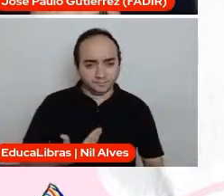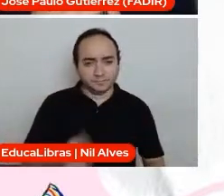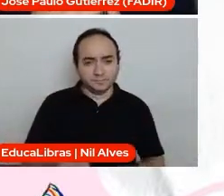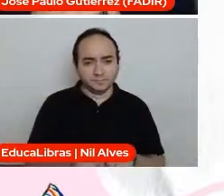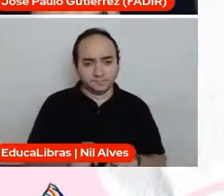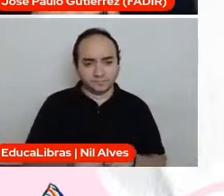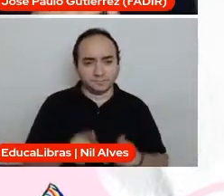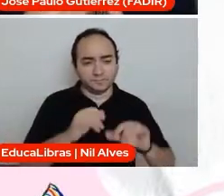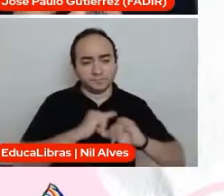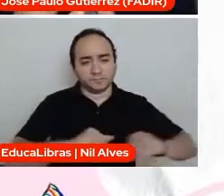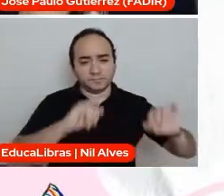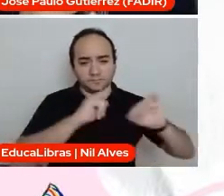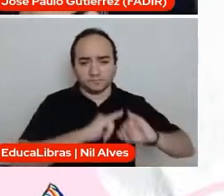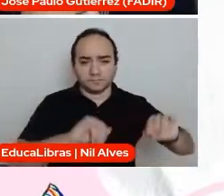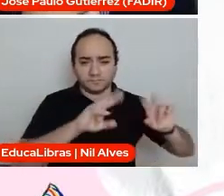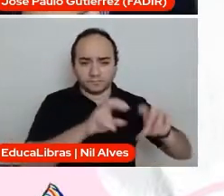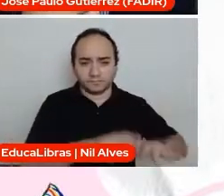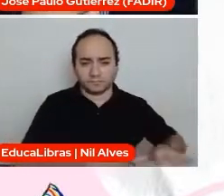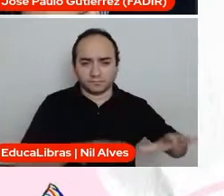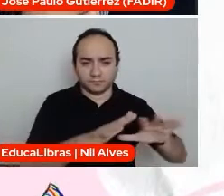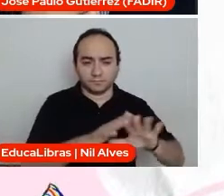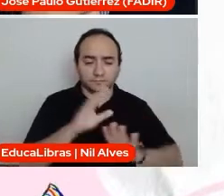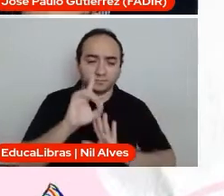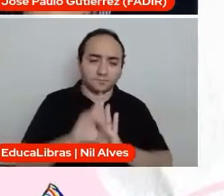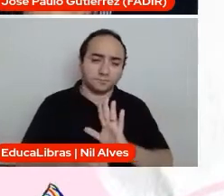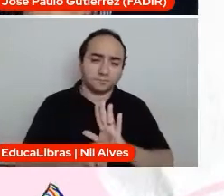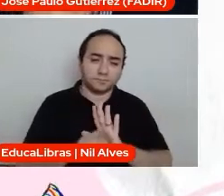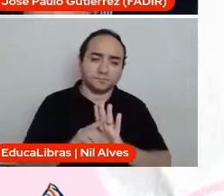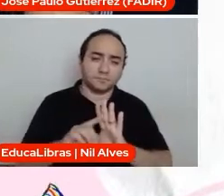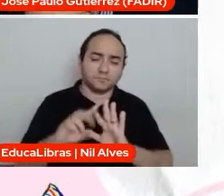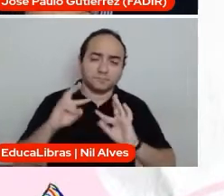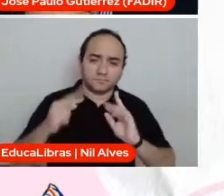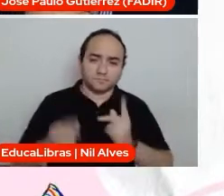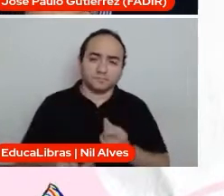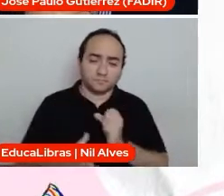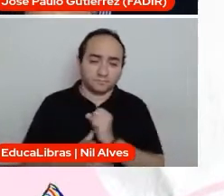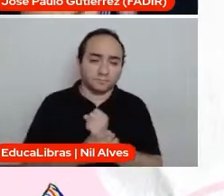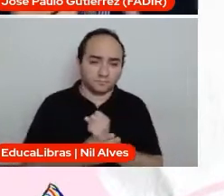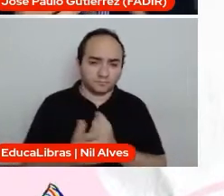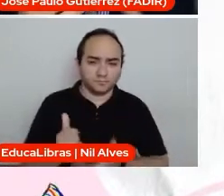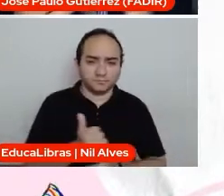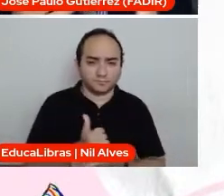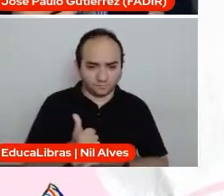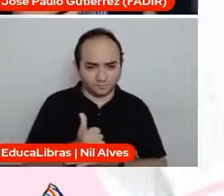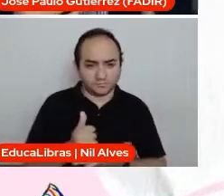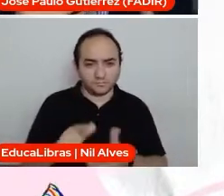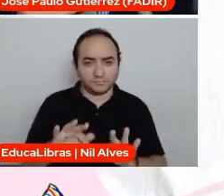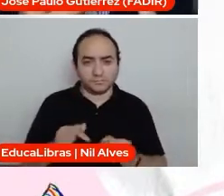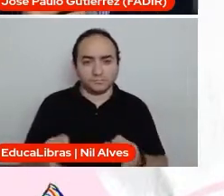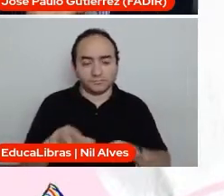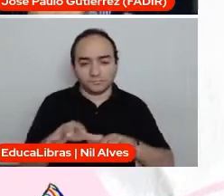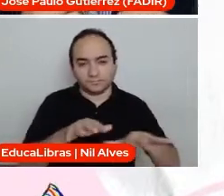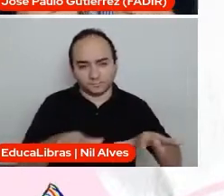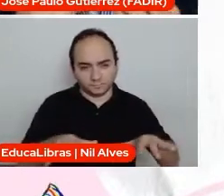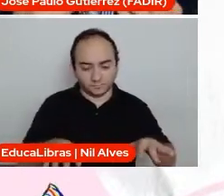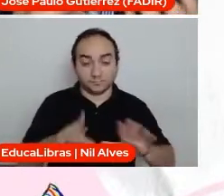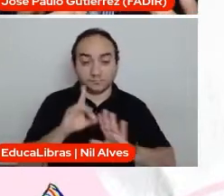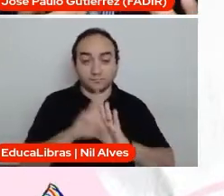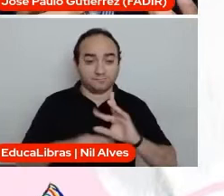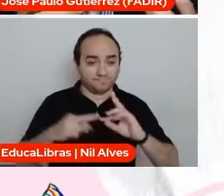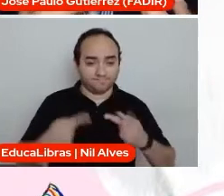mídia, na área dos direitos e garantias fundamentais. Então, gente, os direitos humanos, eu sou um